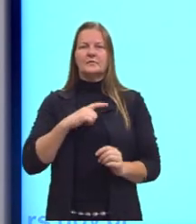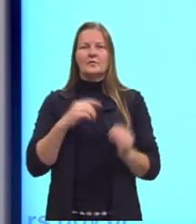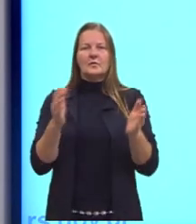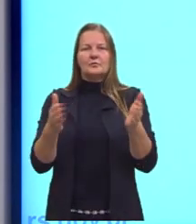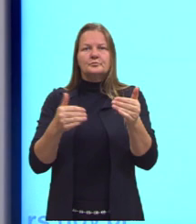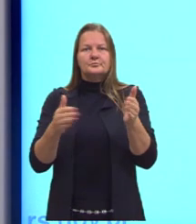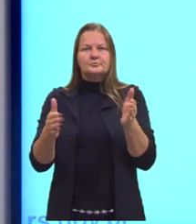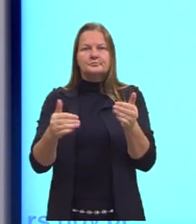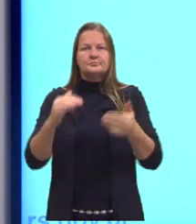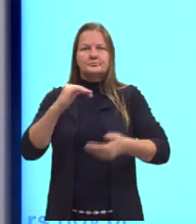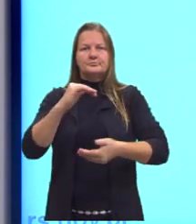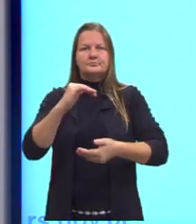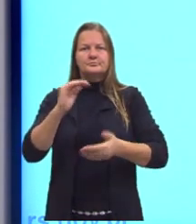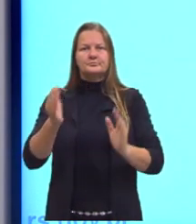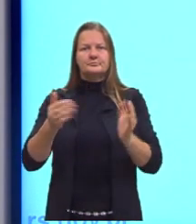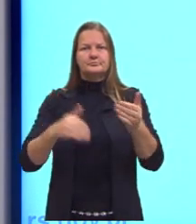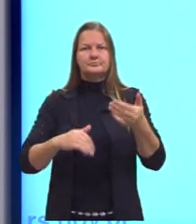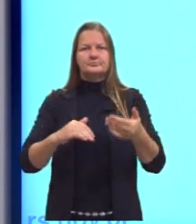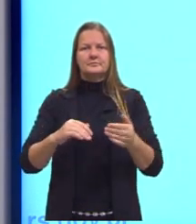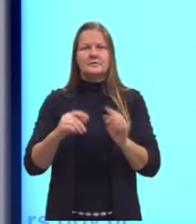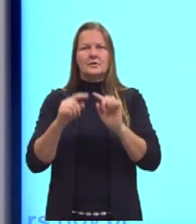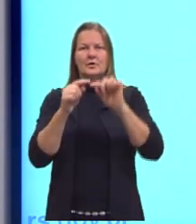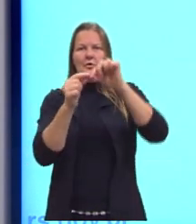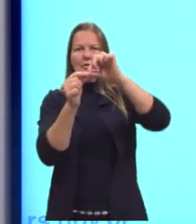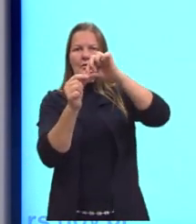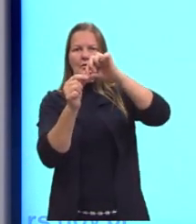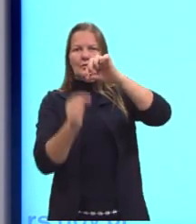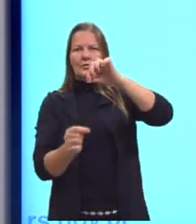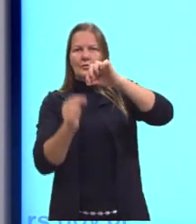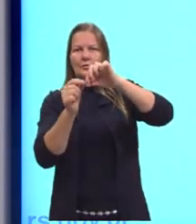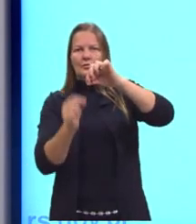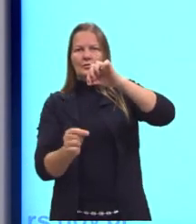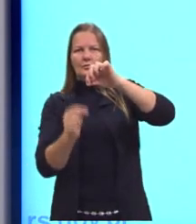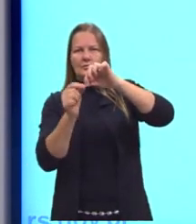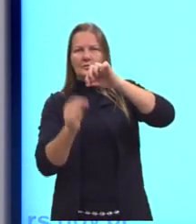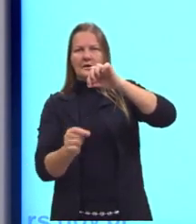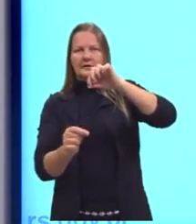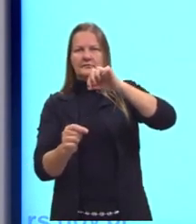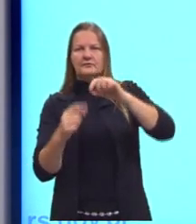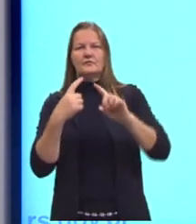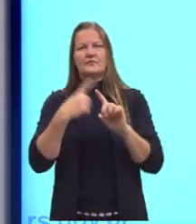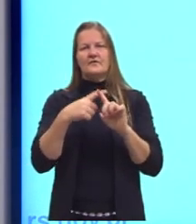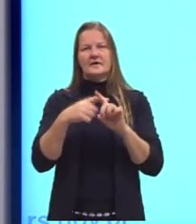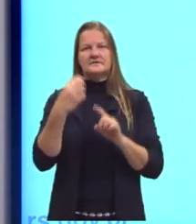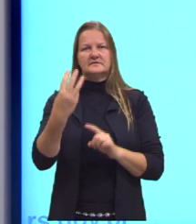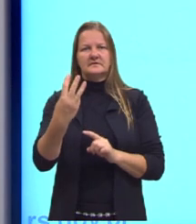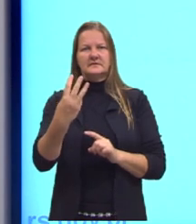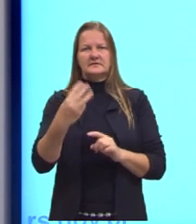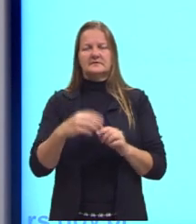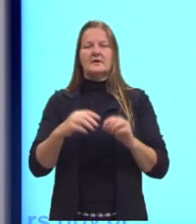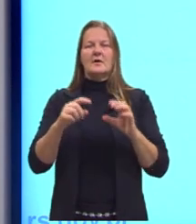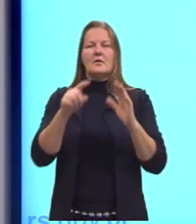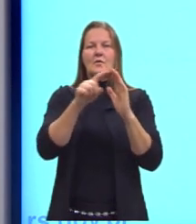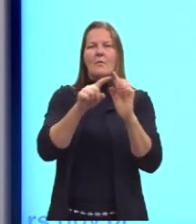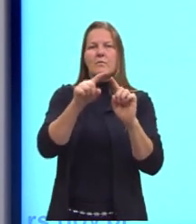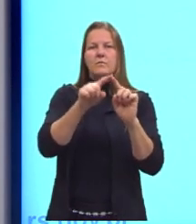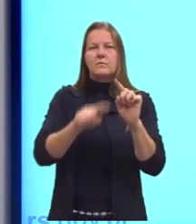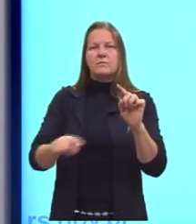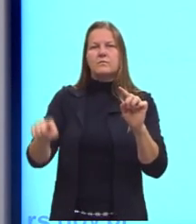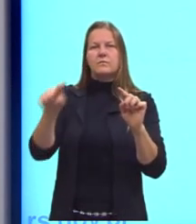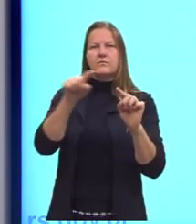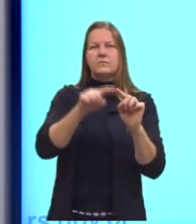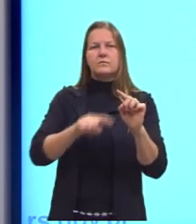cubo. O volume é igual ao lado, ao cubo, três vezes. E de uma esfera, a gente já